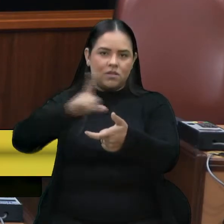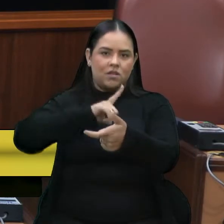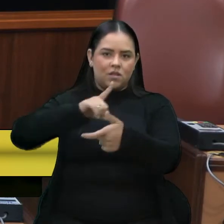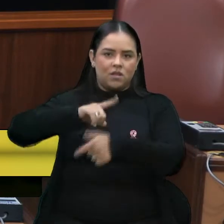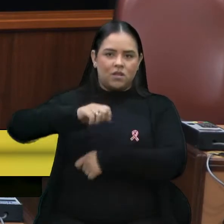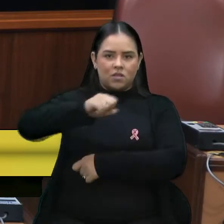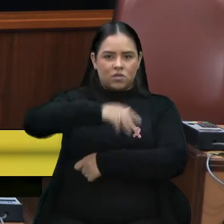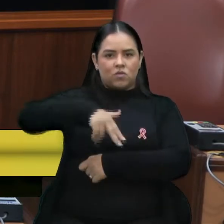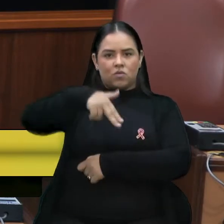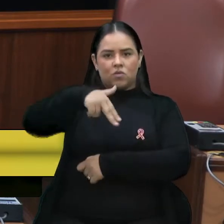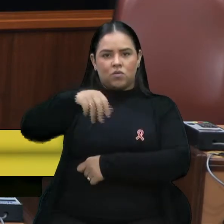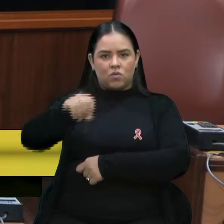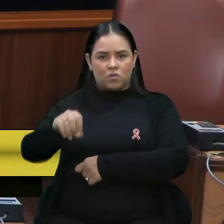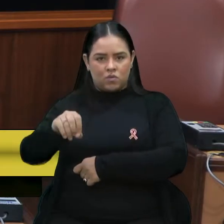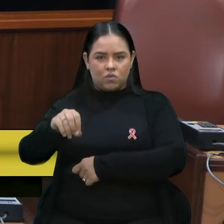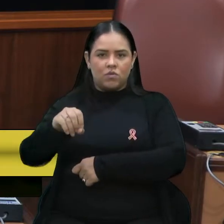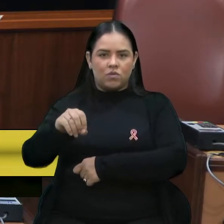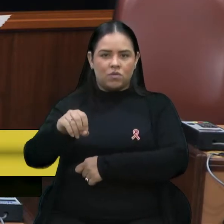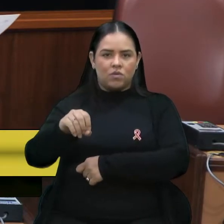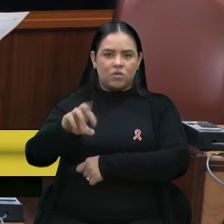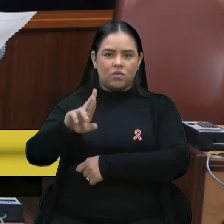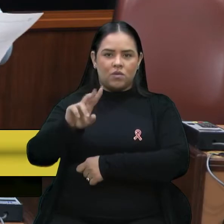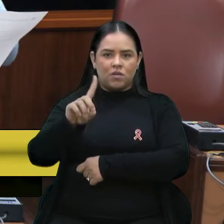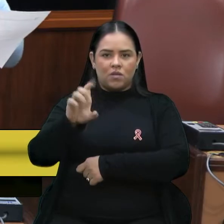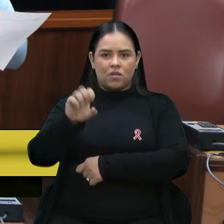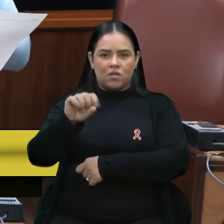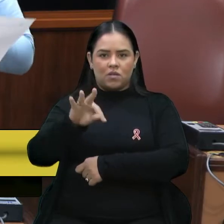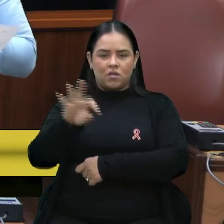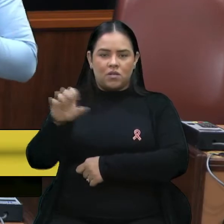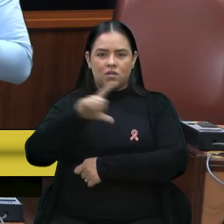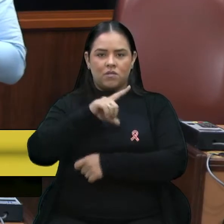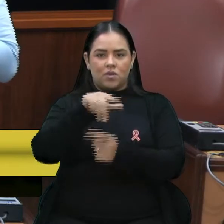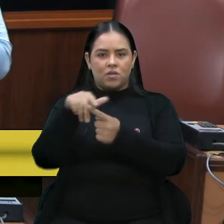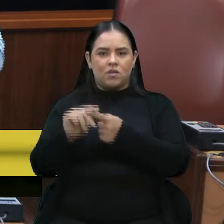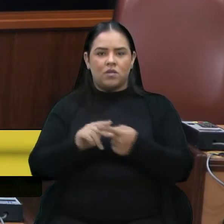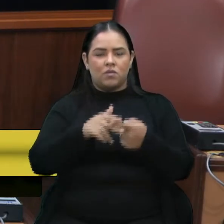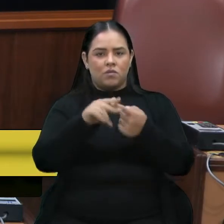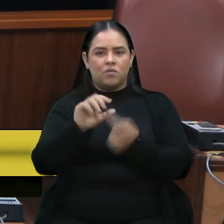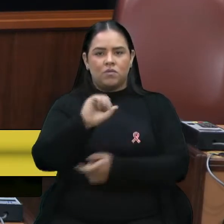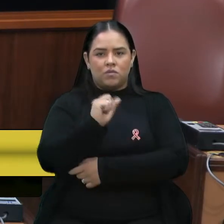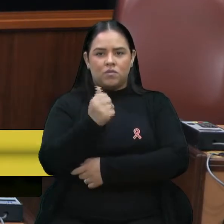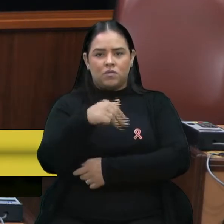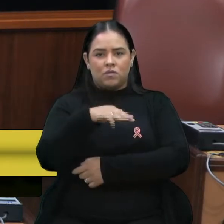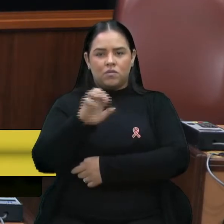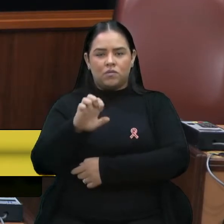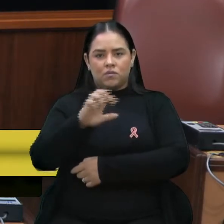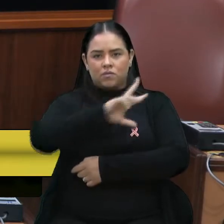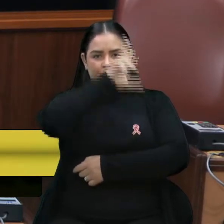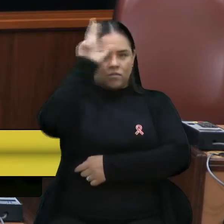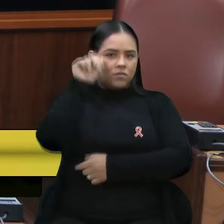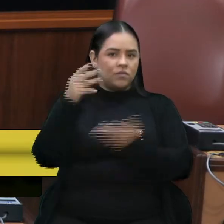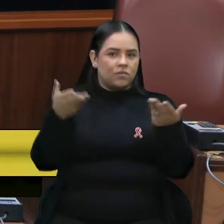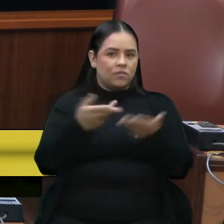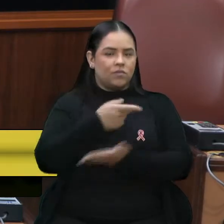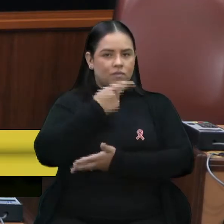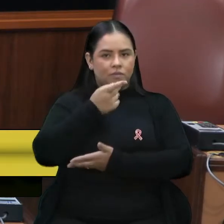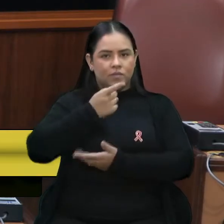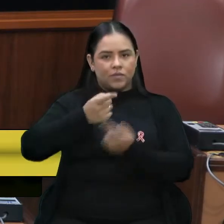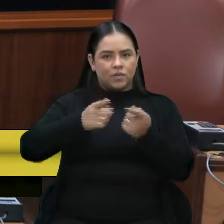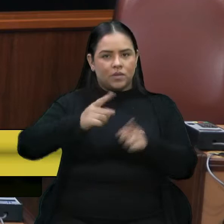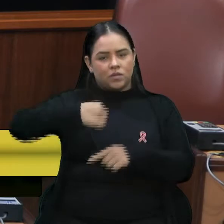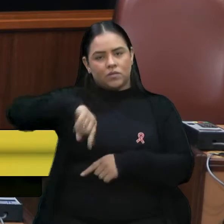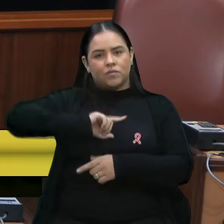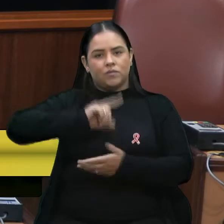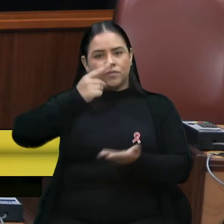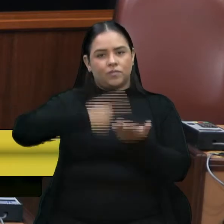discutindo aqui a importância da manutenção do SAMAI público. O nosso prefeito já se manifestou, mas nós tínhamos marcado